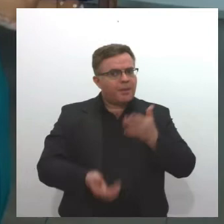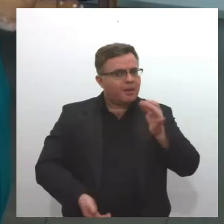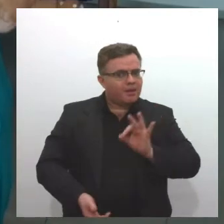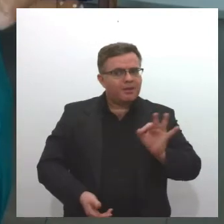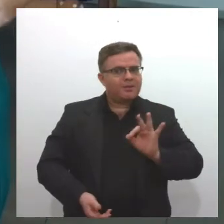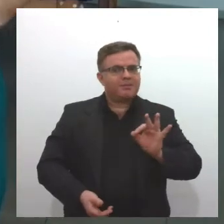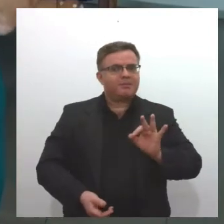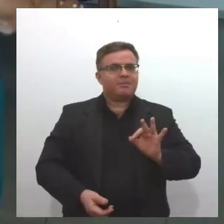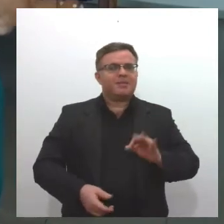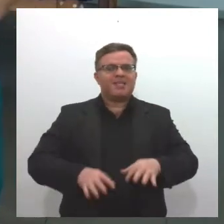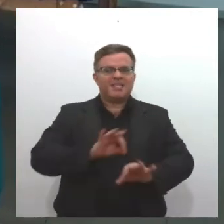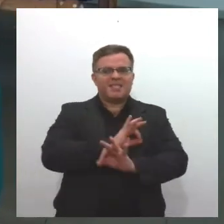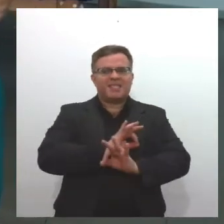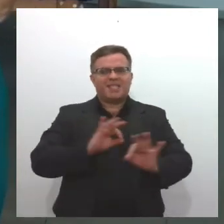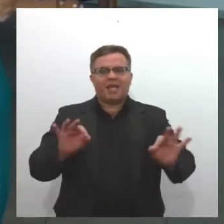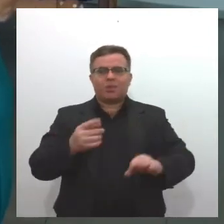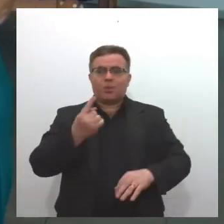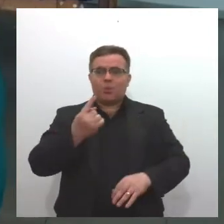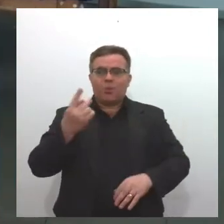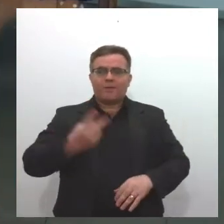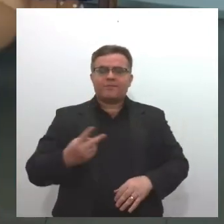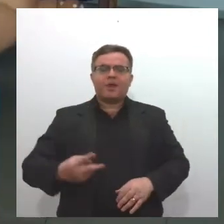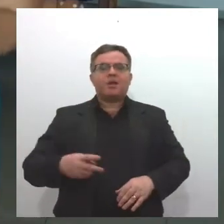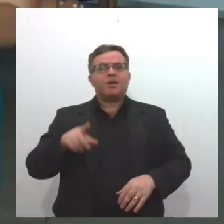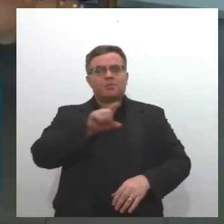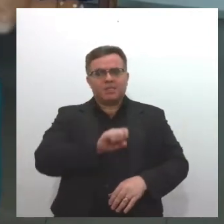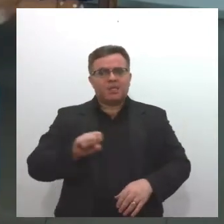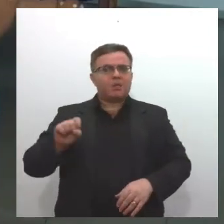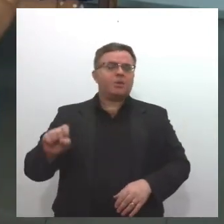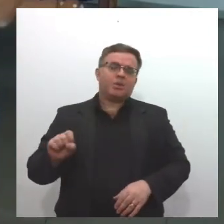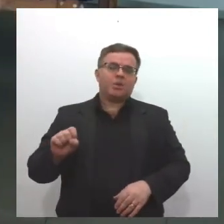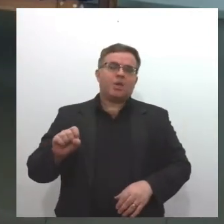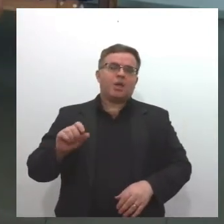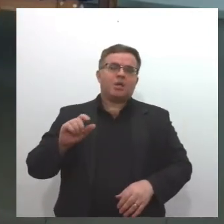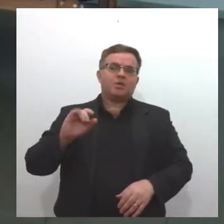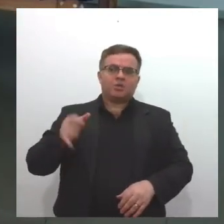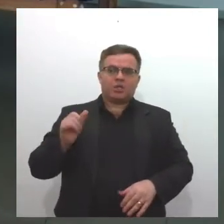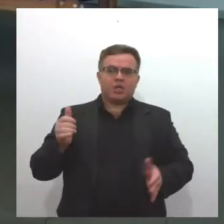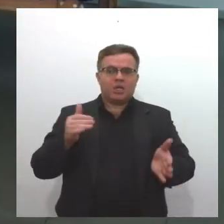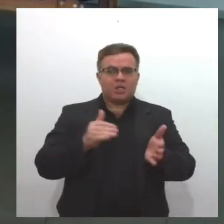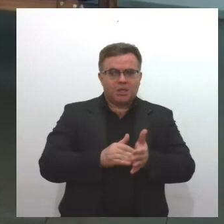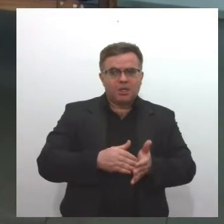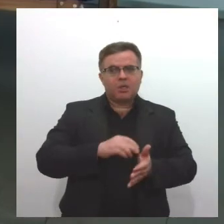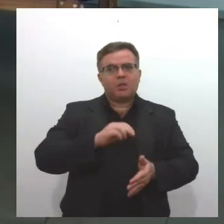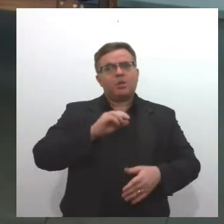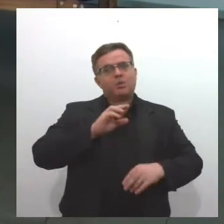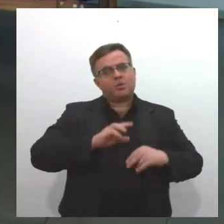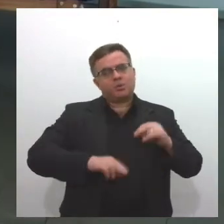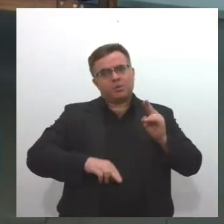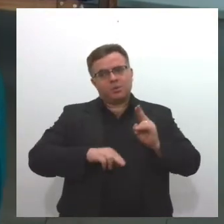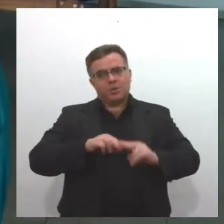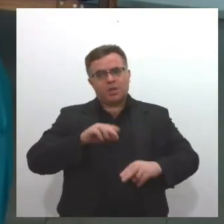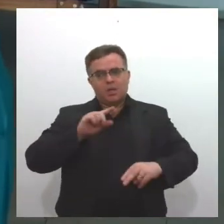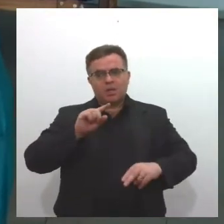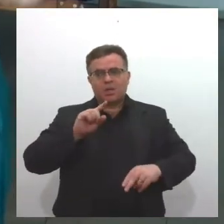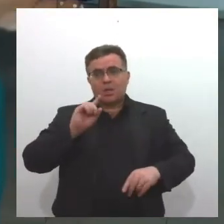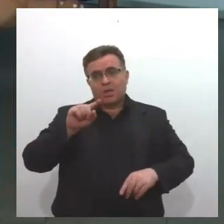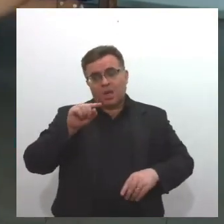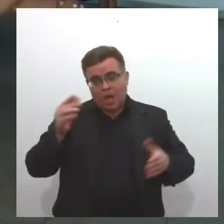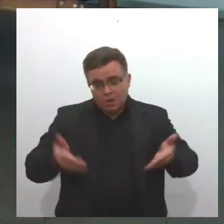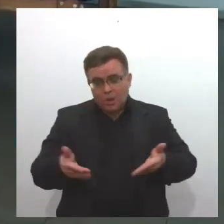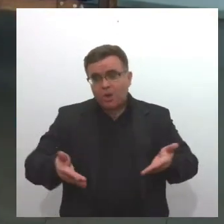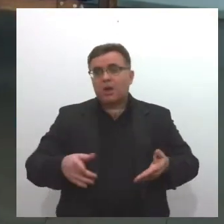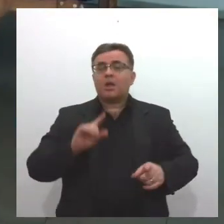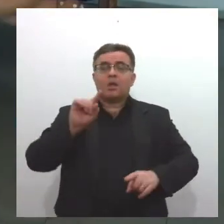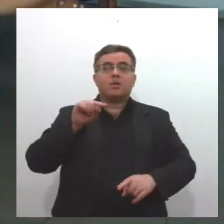Exato. É uma vez por semestre. Então, gente tem em janeiro e em julho. E agora, a segunda, e agora só no ano que vem. Mas que